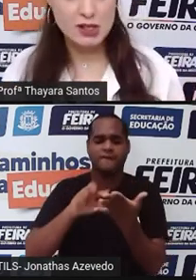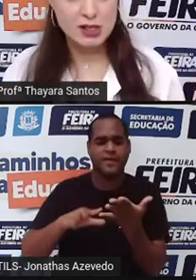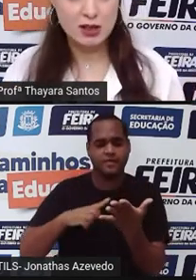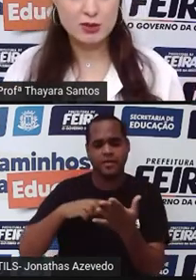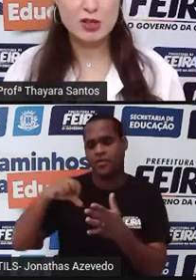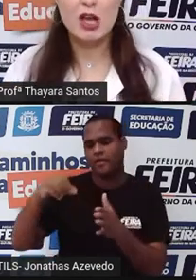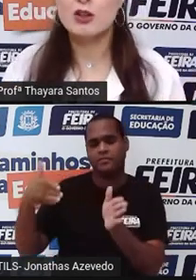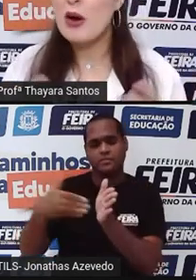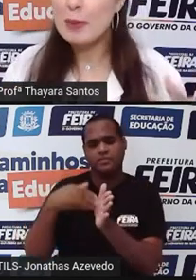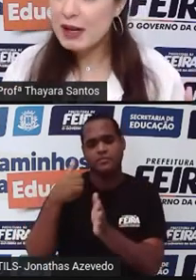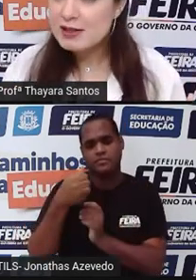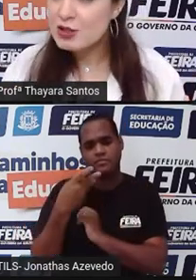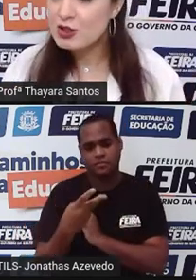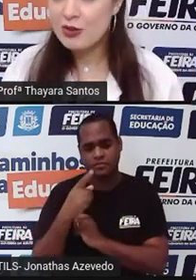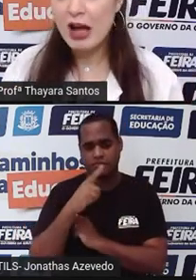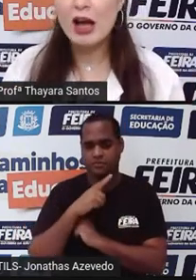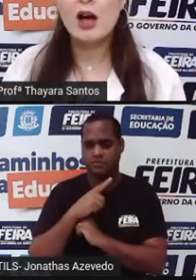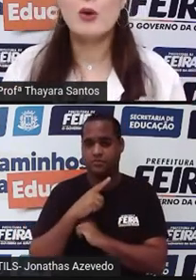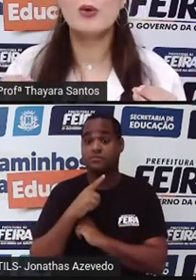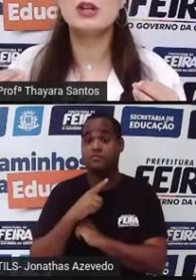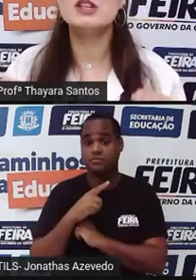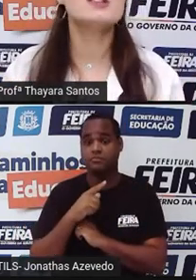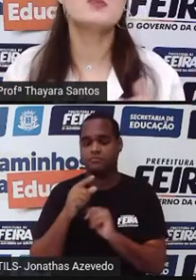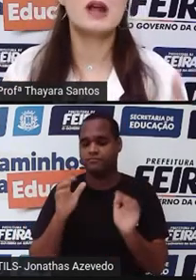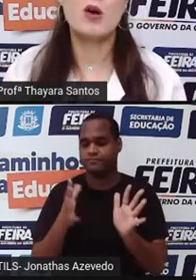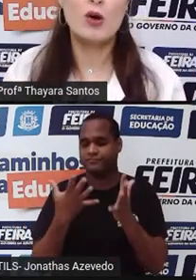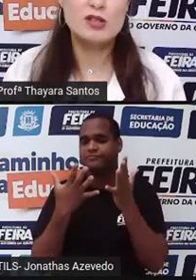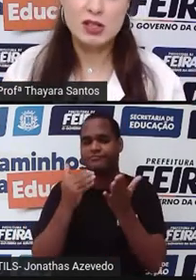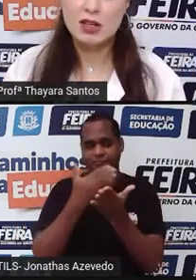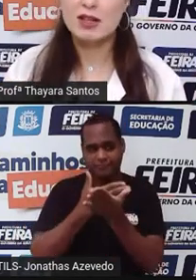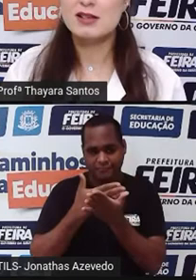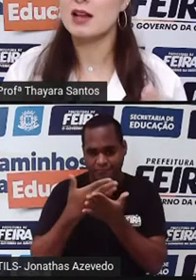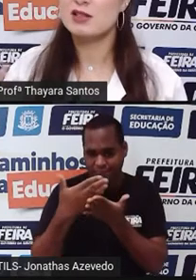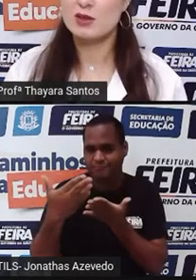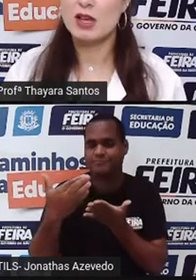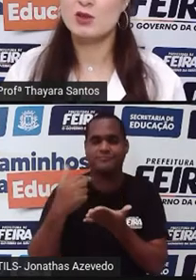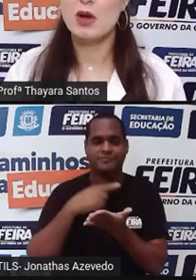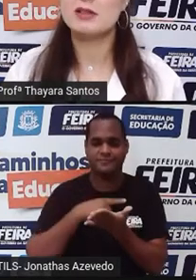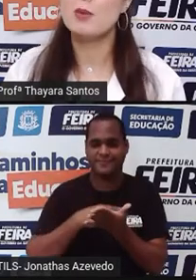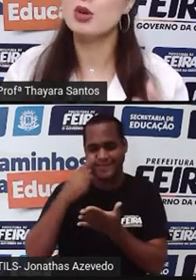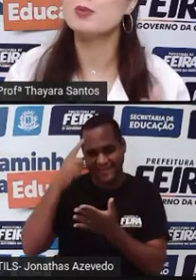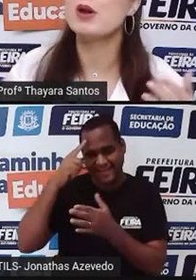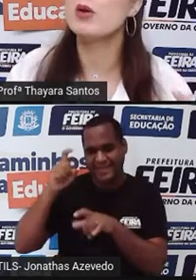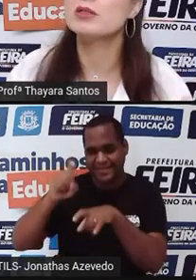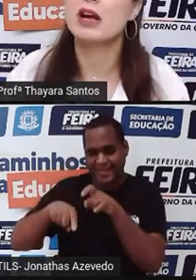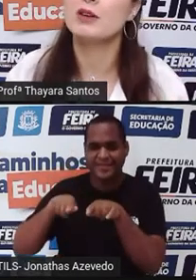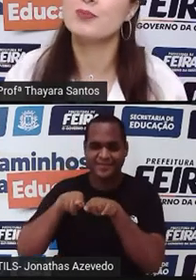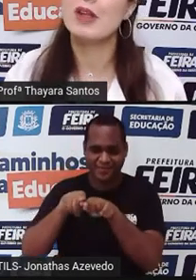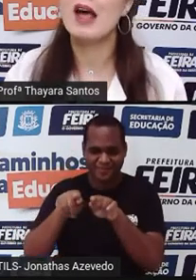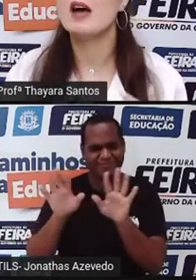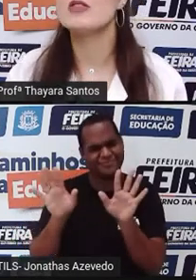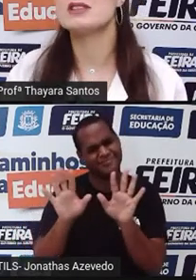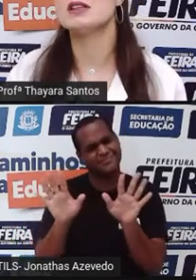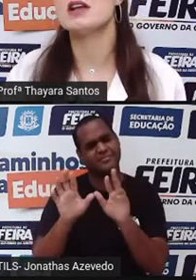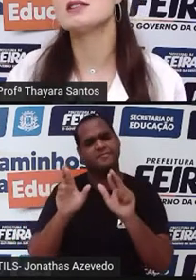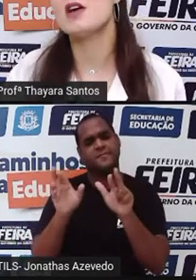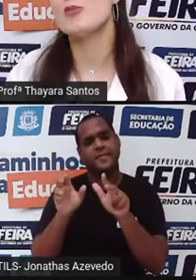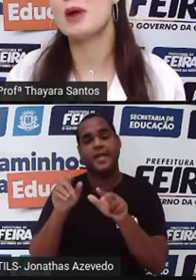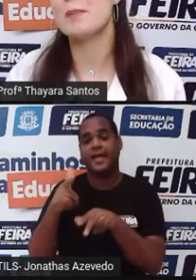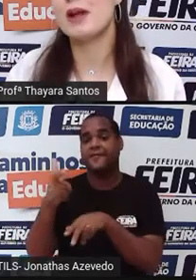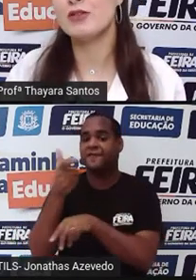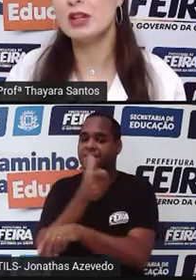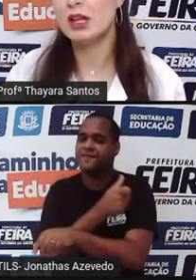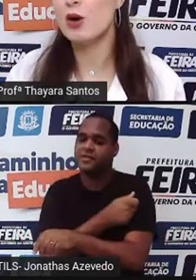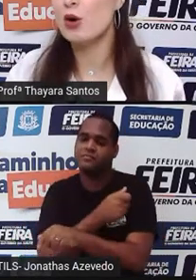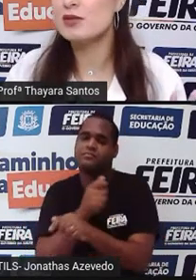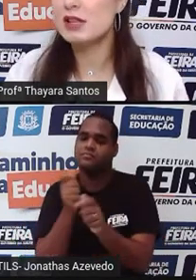9 e 13 anos? Não é para incentivar o início precoce das relações sexuais, é muito pelo contrário. A vacina serve